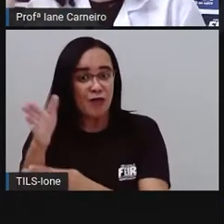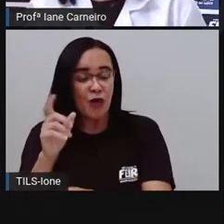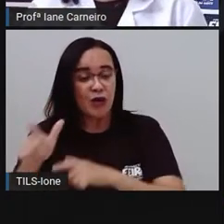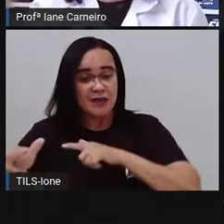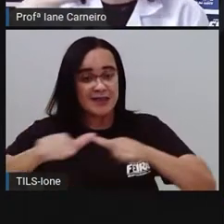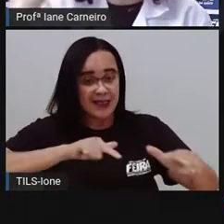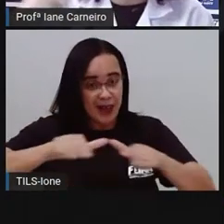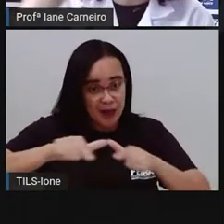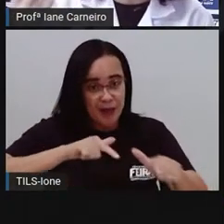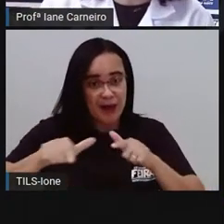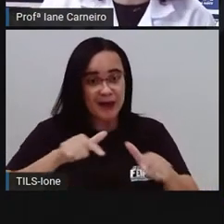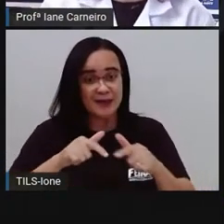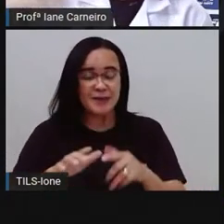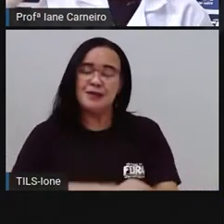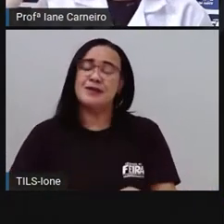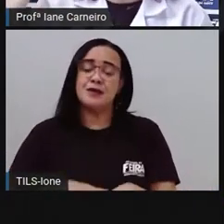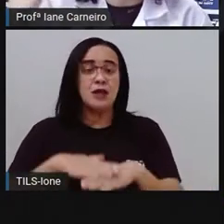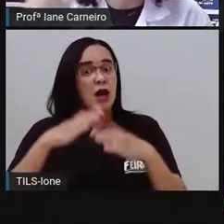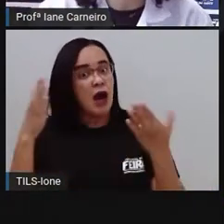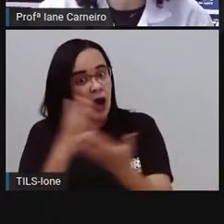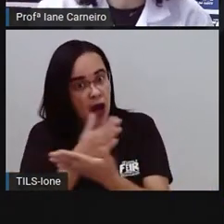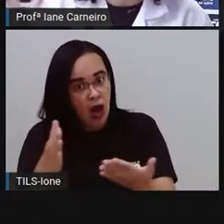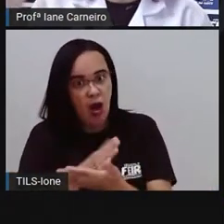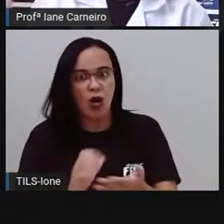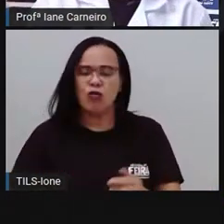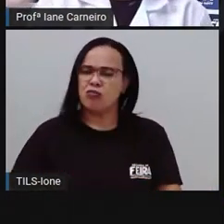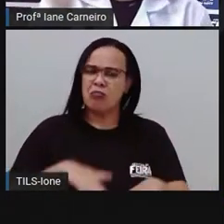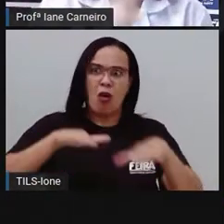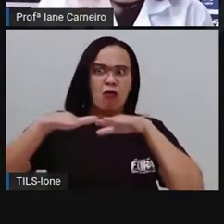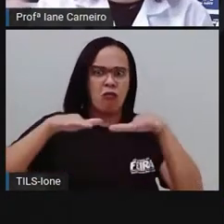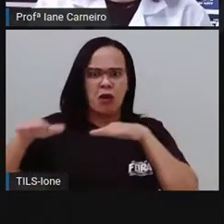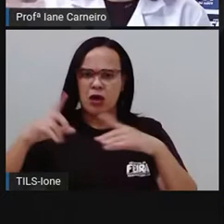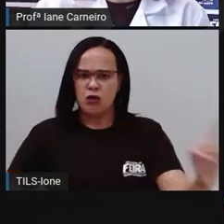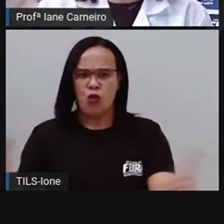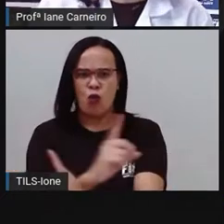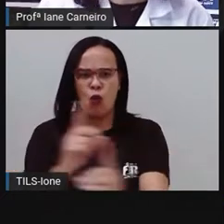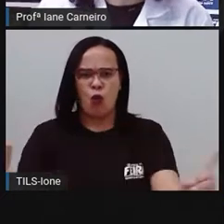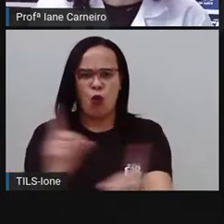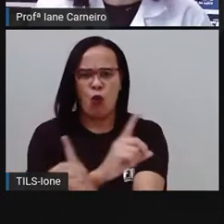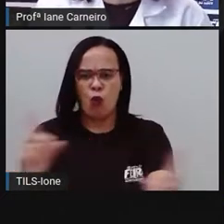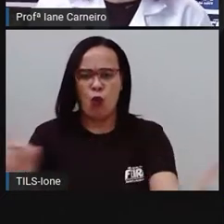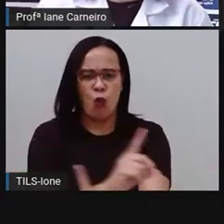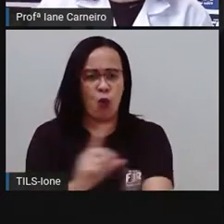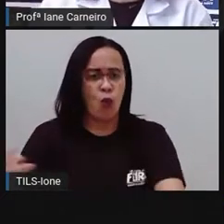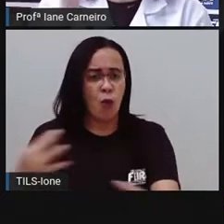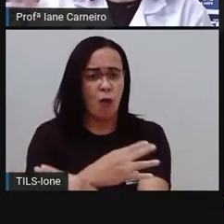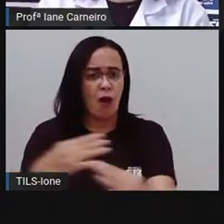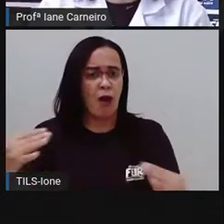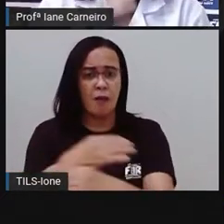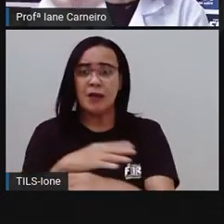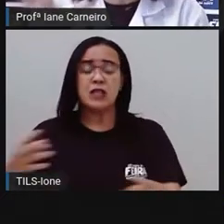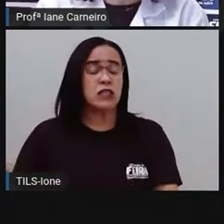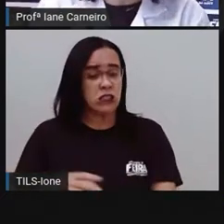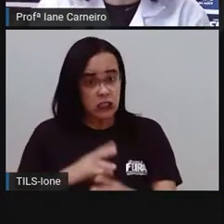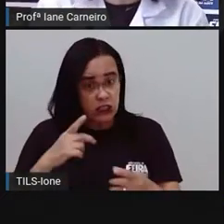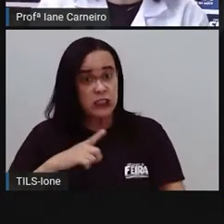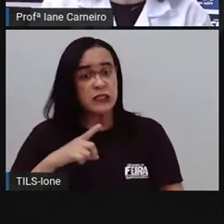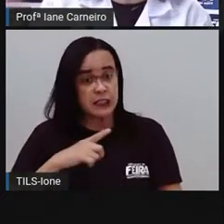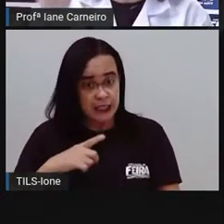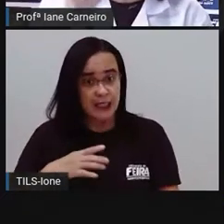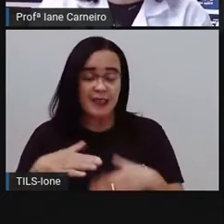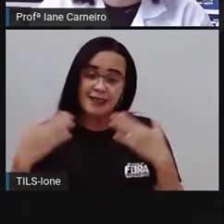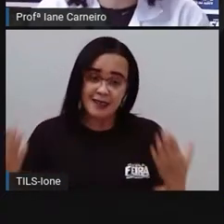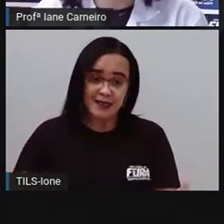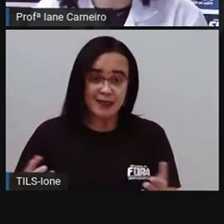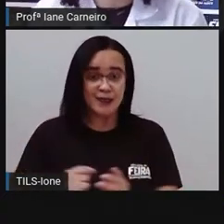todo é bastante movimentado, porque tem muito comércio e as pessoas transitam muito por eles, né? Então, tem bairros de diversas características.